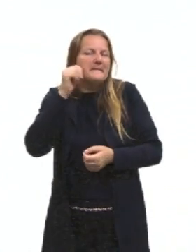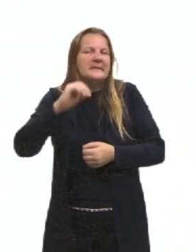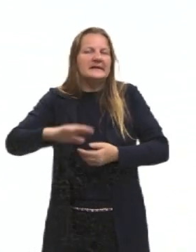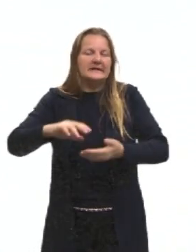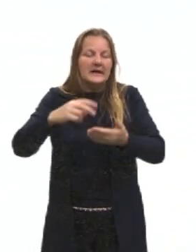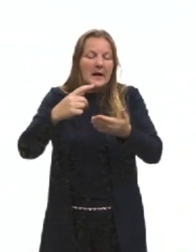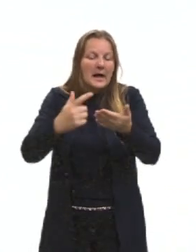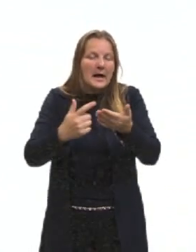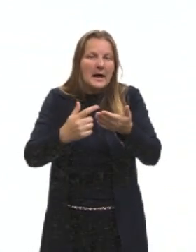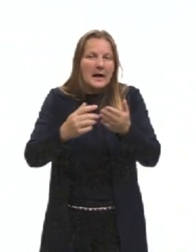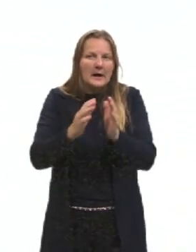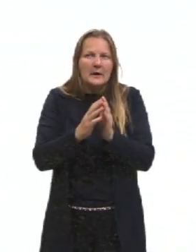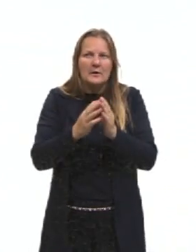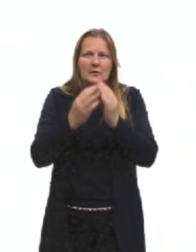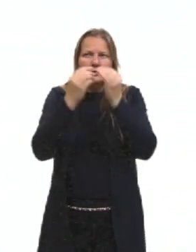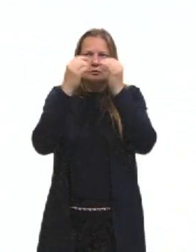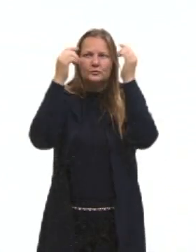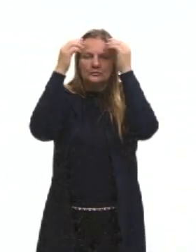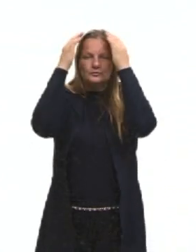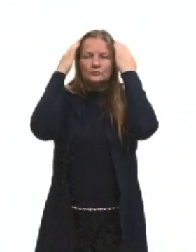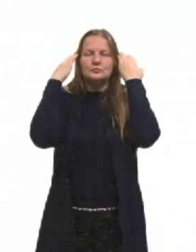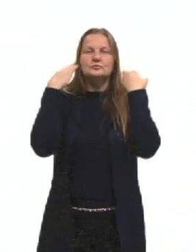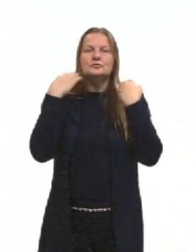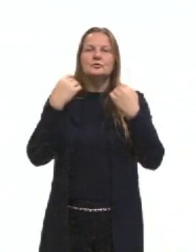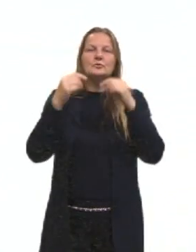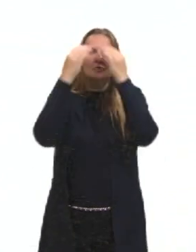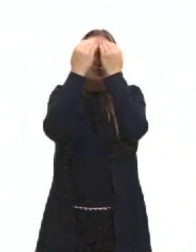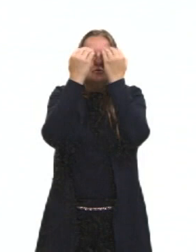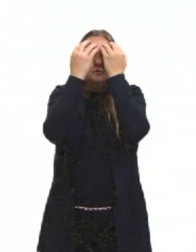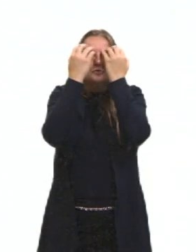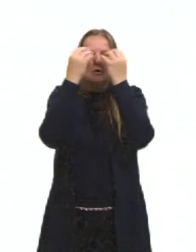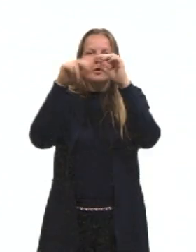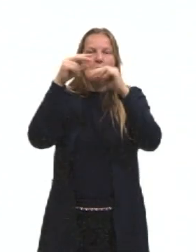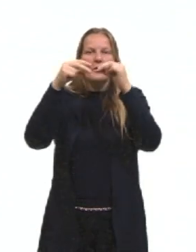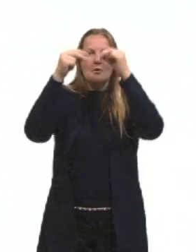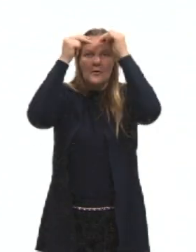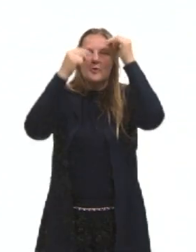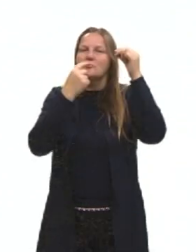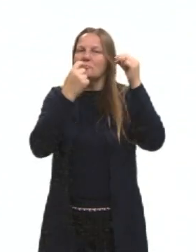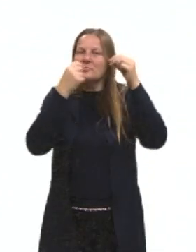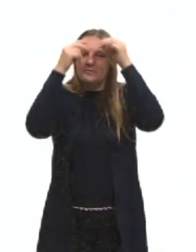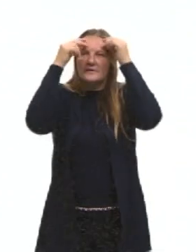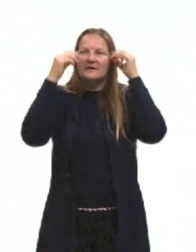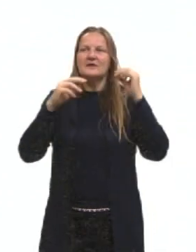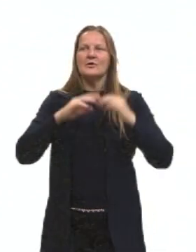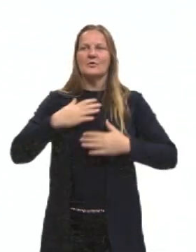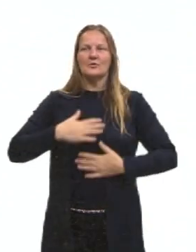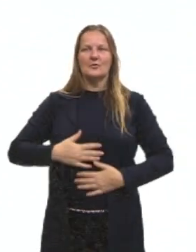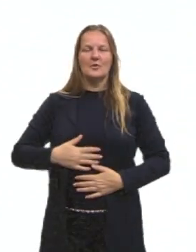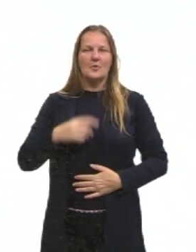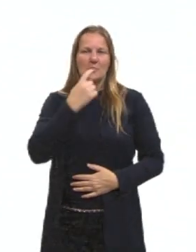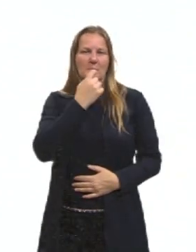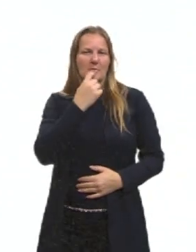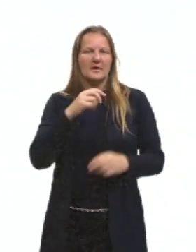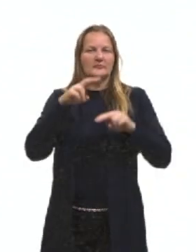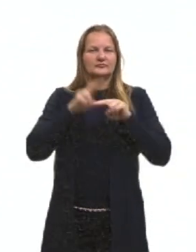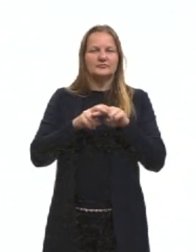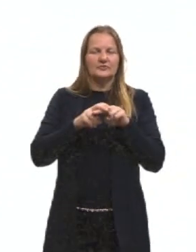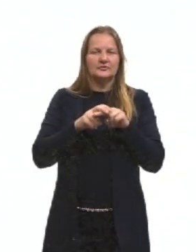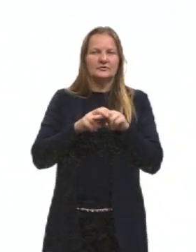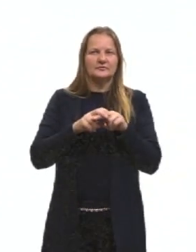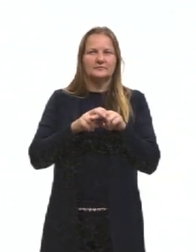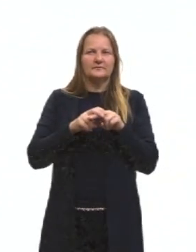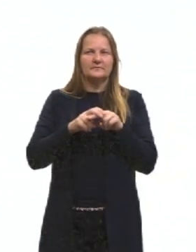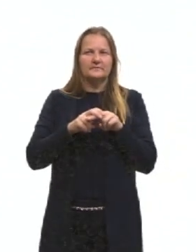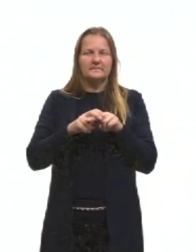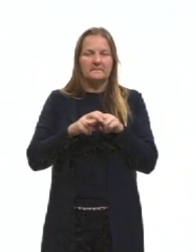está com o cabelo preto, chanel, de franjinha, tem um top vermelho no cabelo, ela usa uma roupa vermelha, ela está sentada numa cadeira,